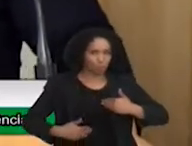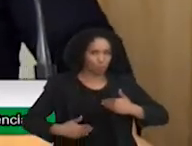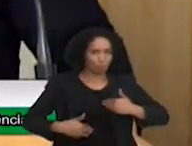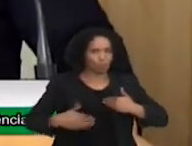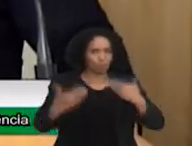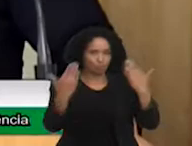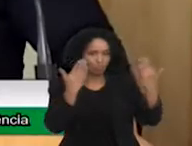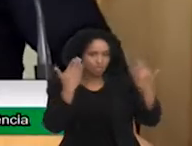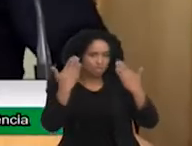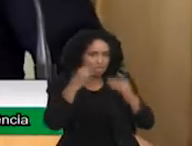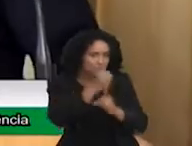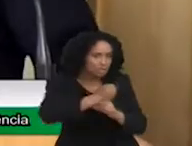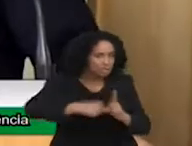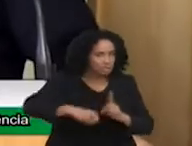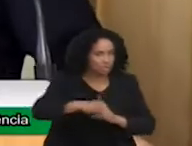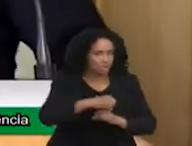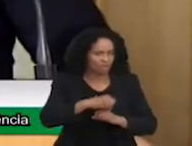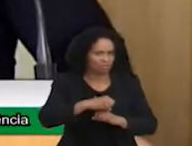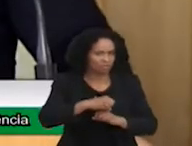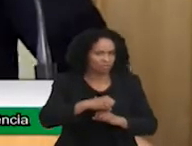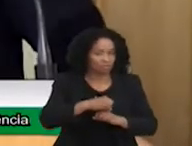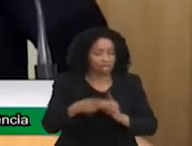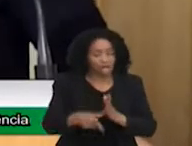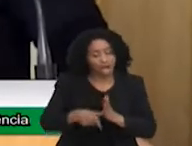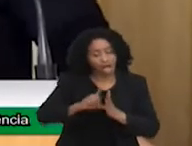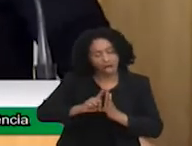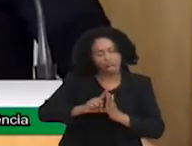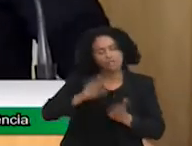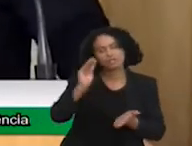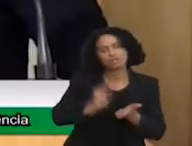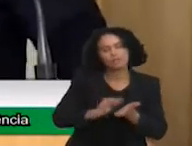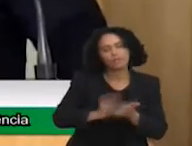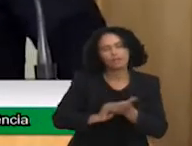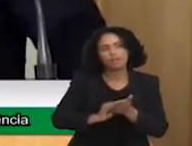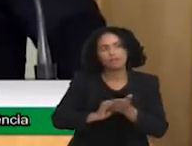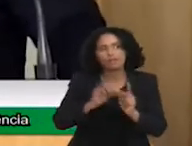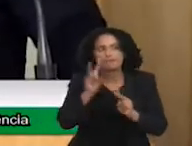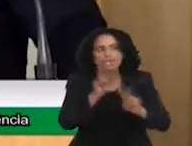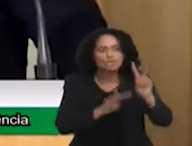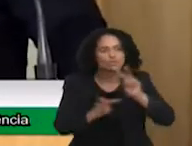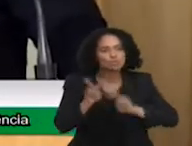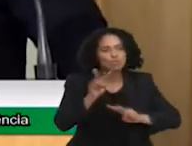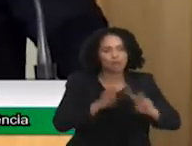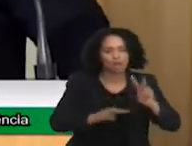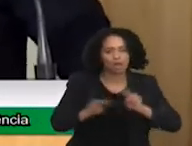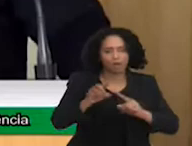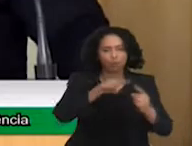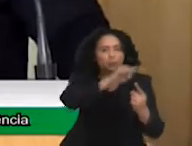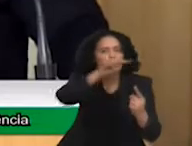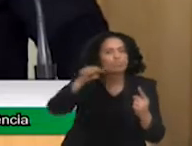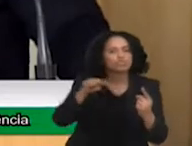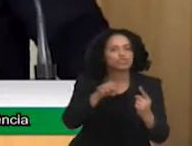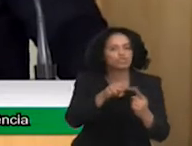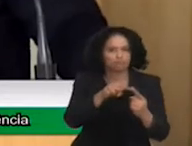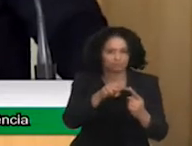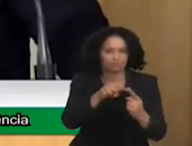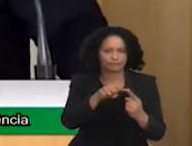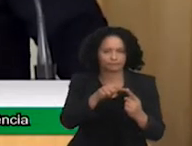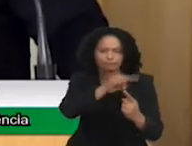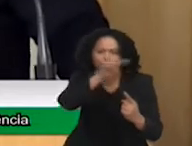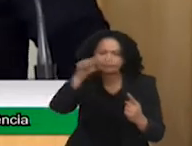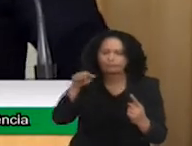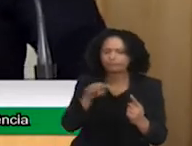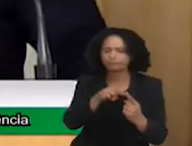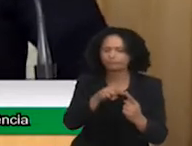ter a visão, você não consegue nem aplicar a avaliação. Então, vamos lá. Veio de 2001,